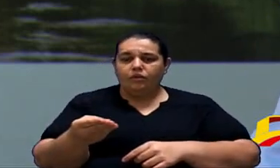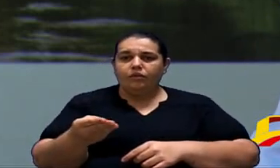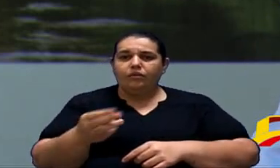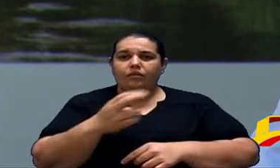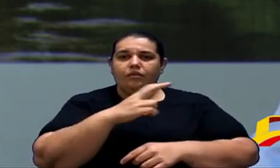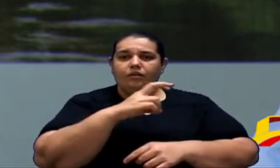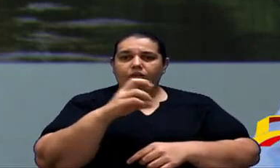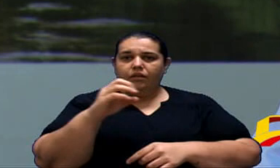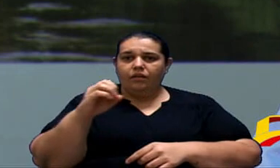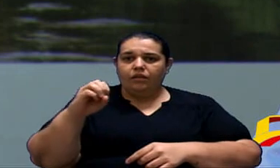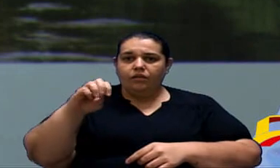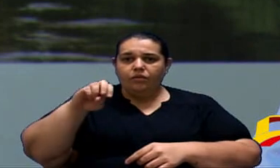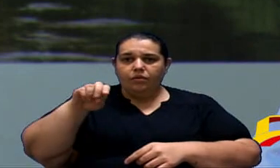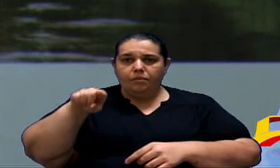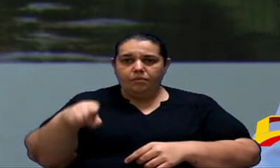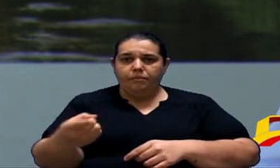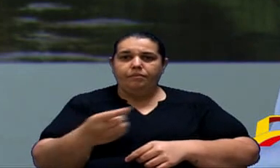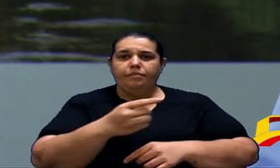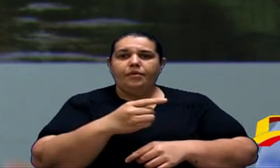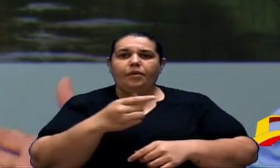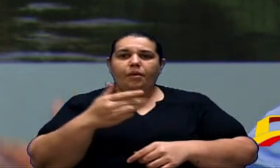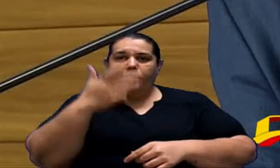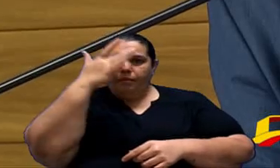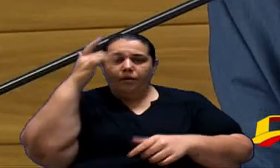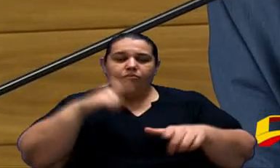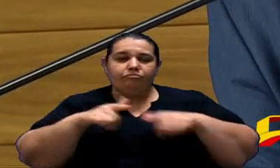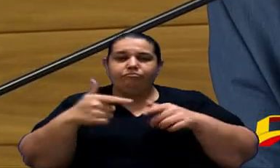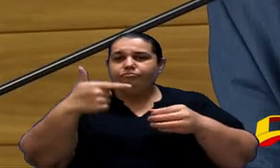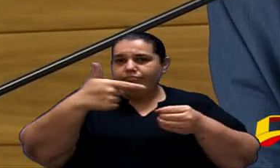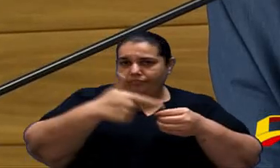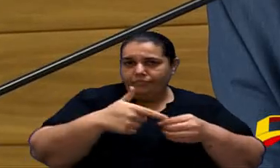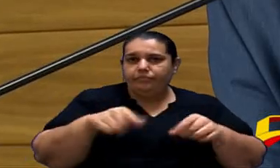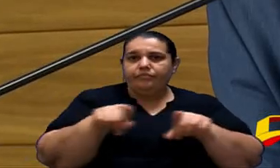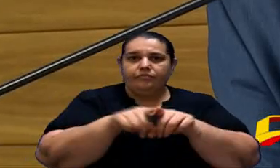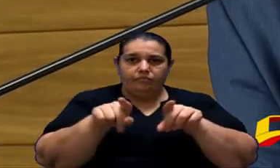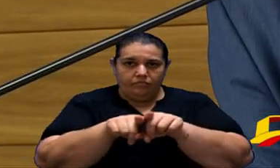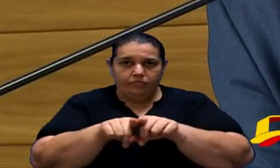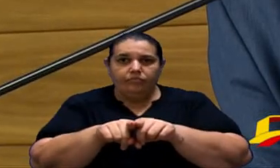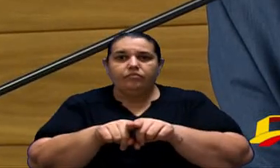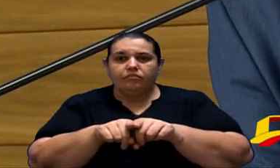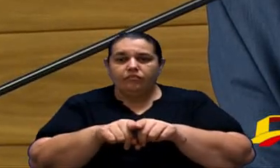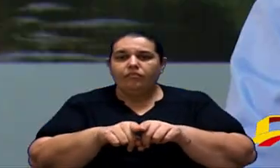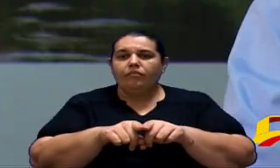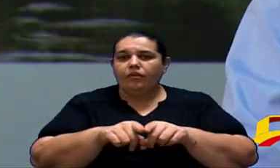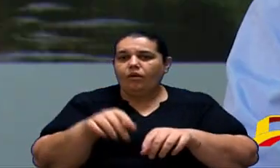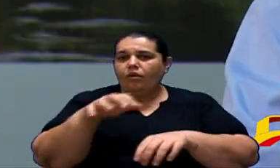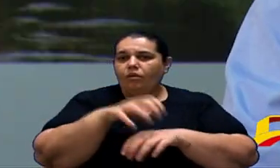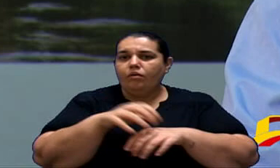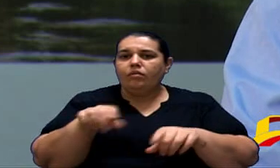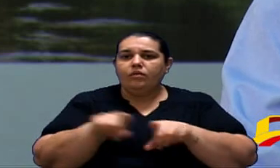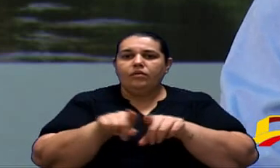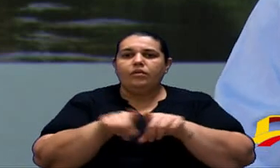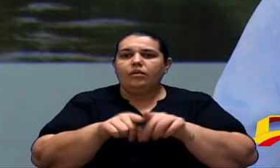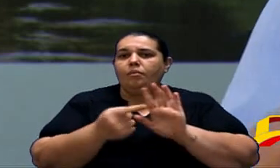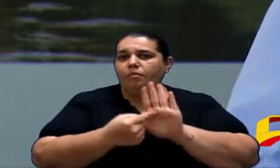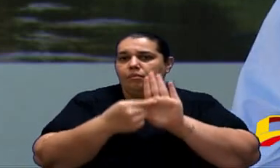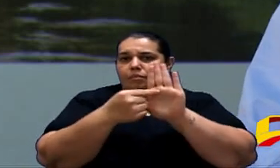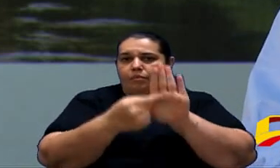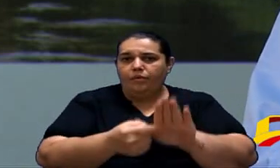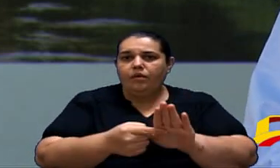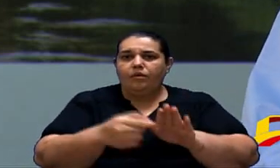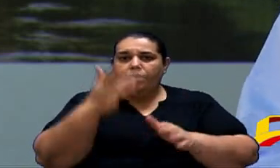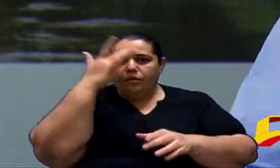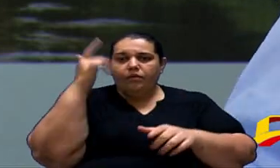500 Mil Frentistas Por Todo Brasil Foi Falado Aqui Pela Federação Do Que Representa Os